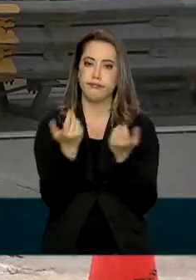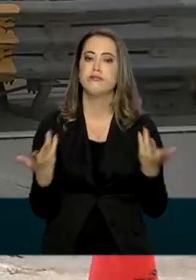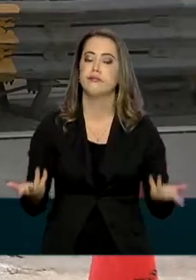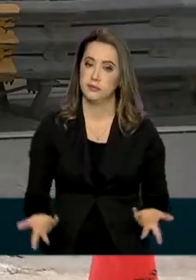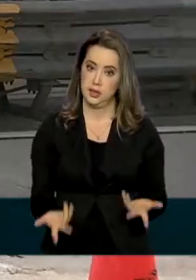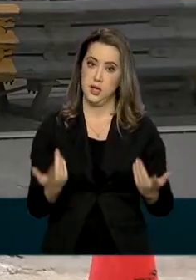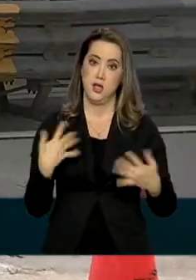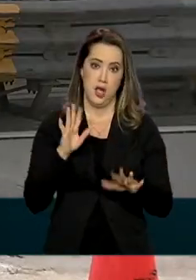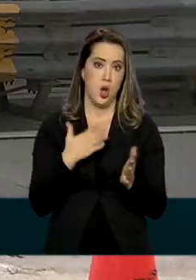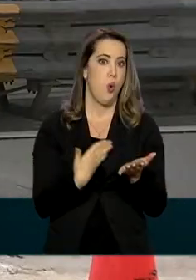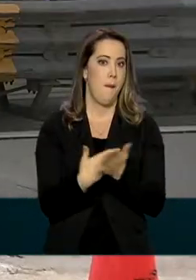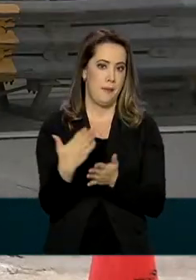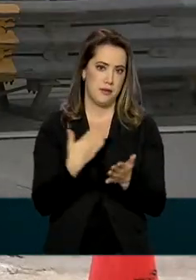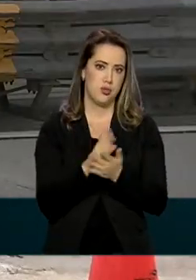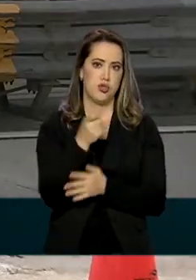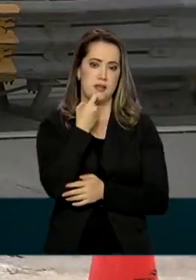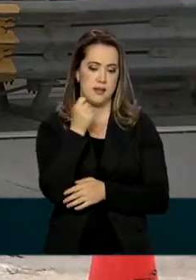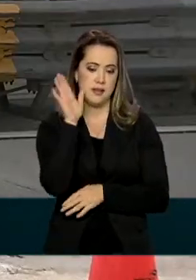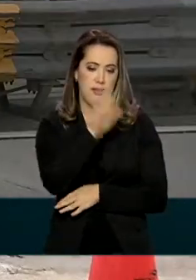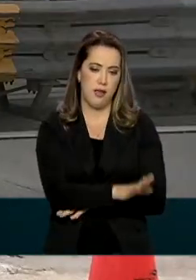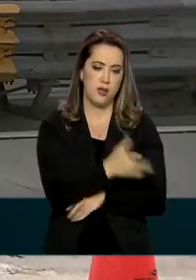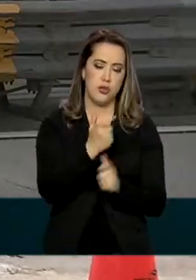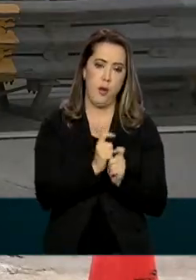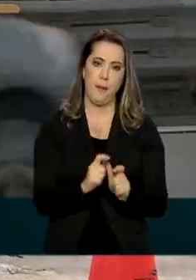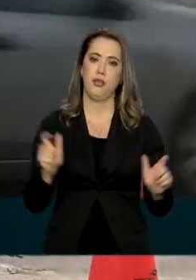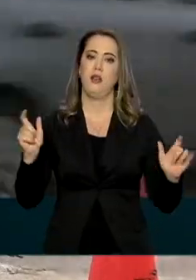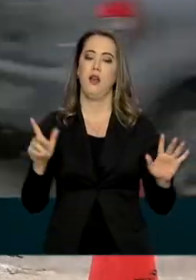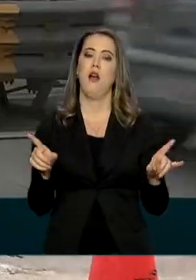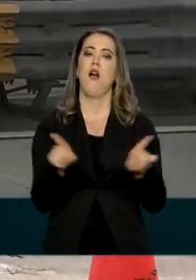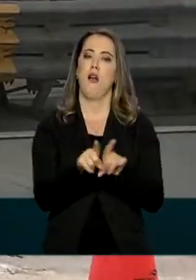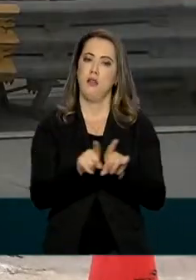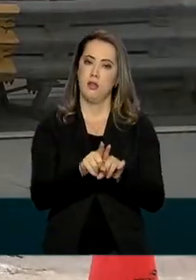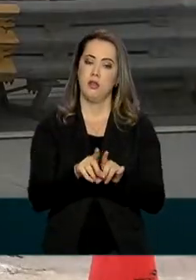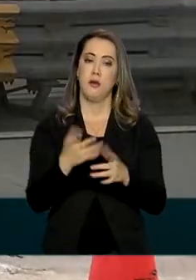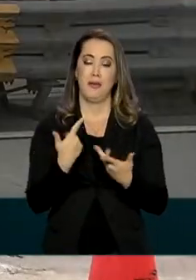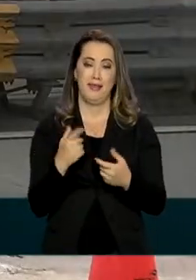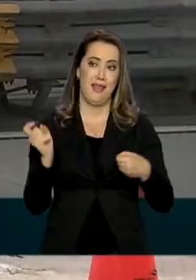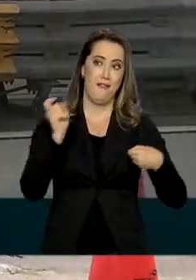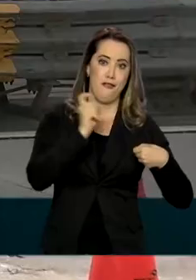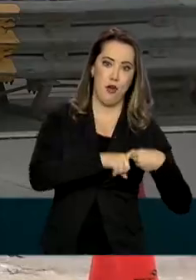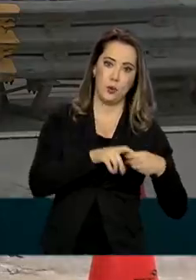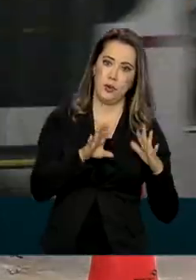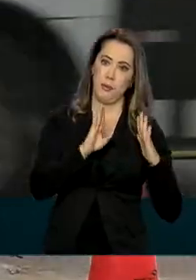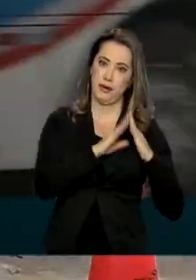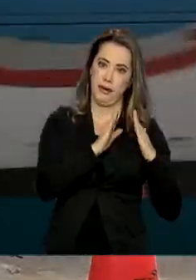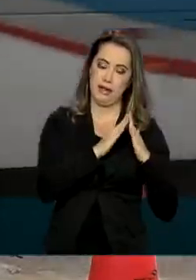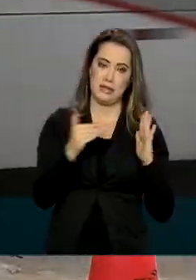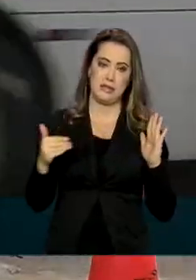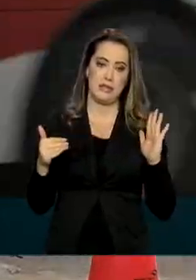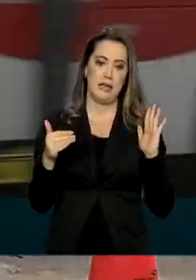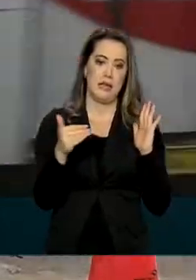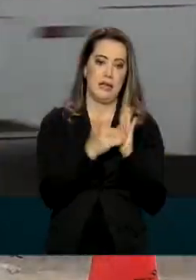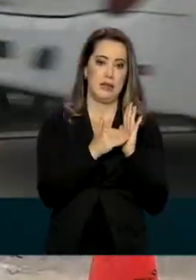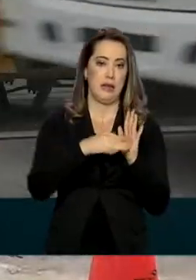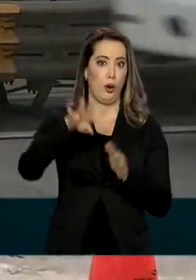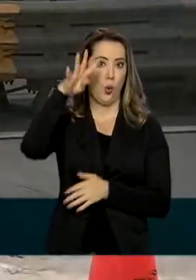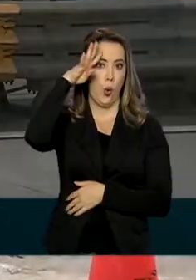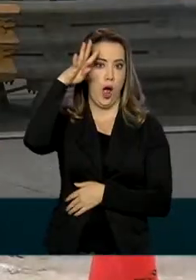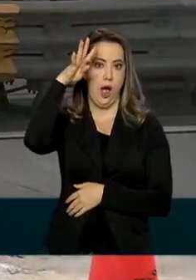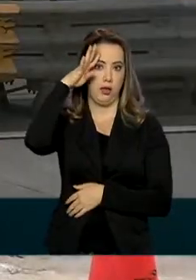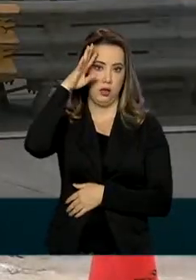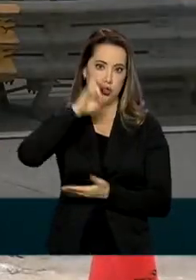aumente já na sexta-feira à tarde e à noite, além também da volta do feriado, que pode se estender até amanhã da próxima quarta-feira.